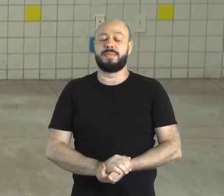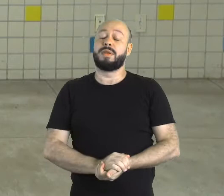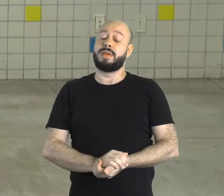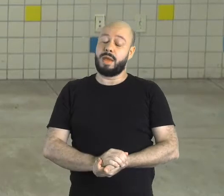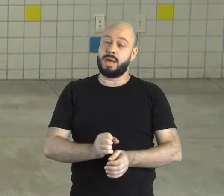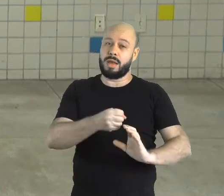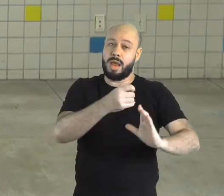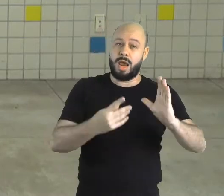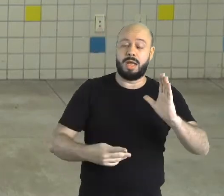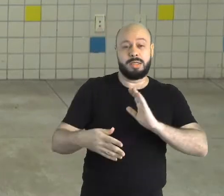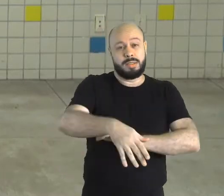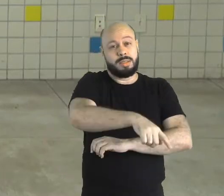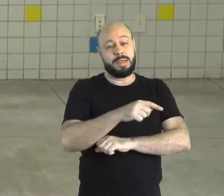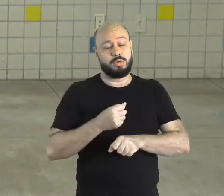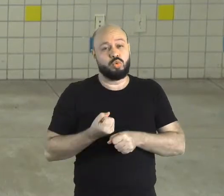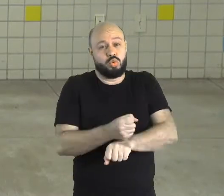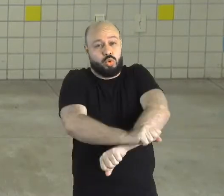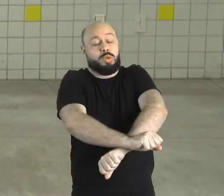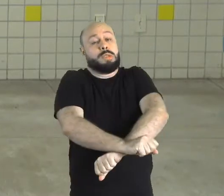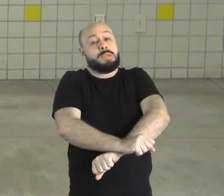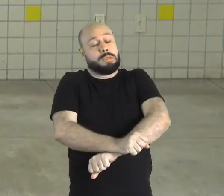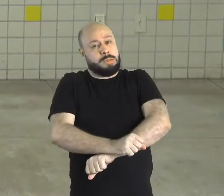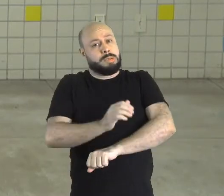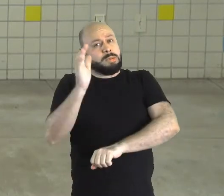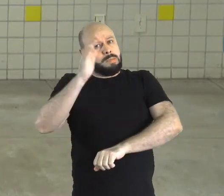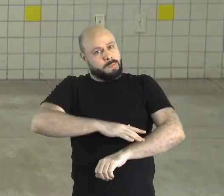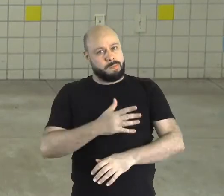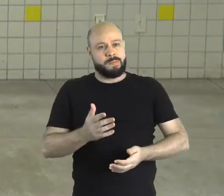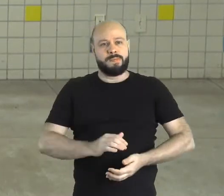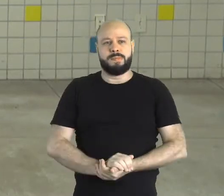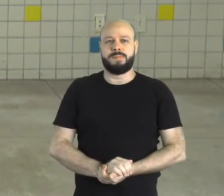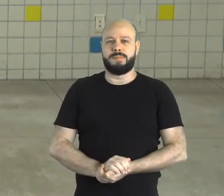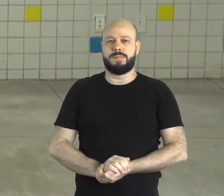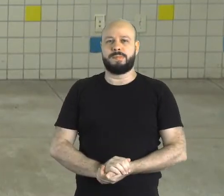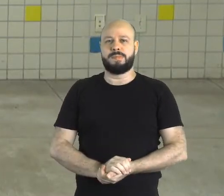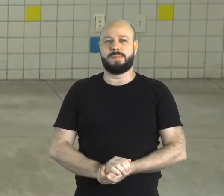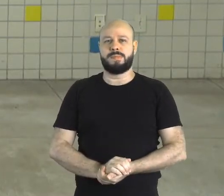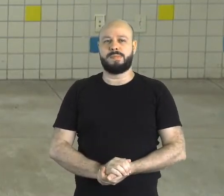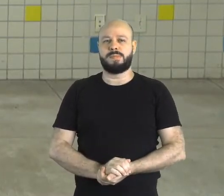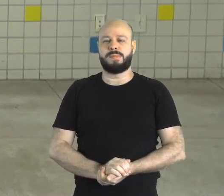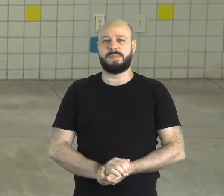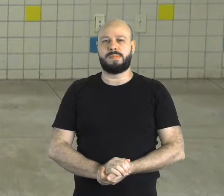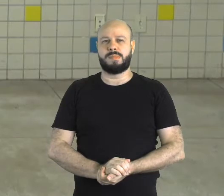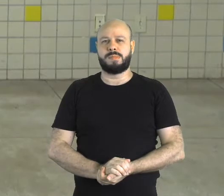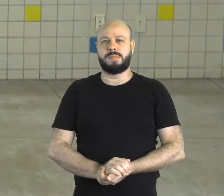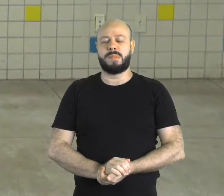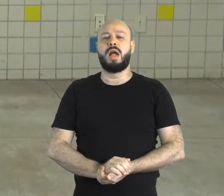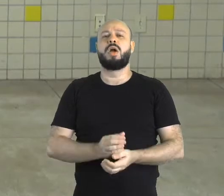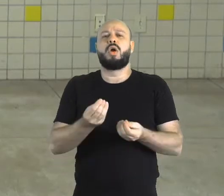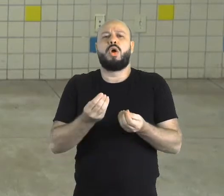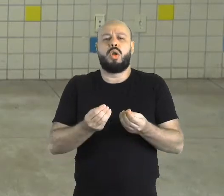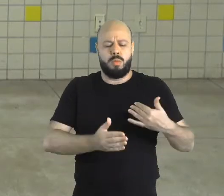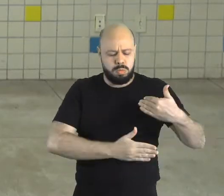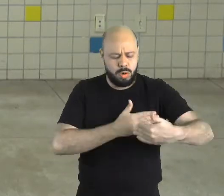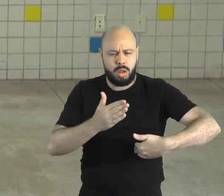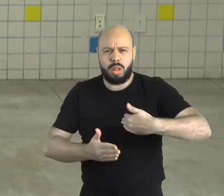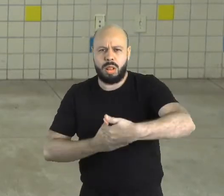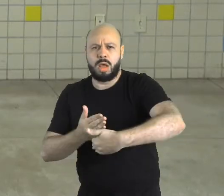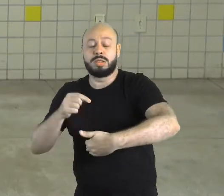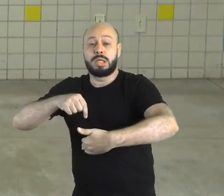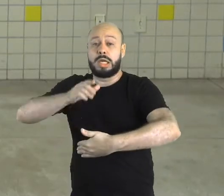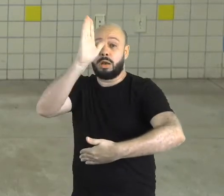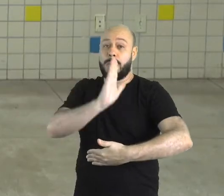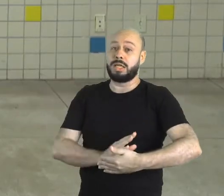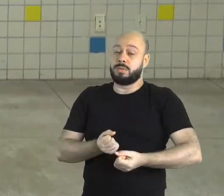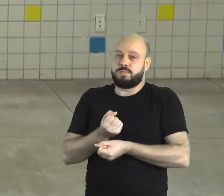características inescrupulosas. Beleza! Então, nós iremos falar sobre o processo de escravidão que ocorreu aqui no